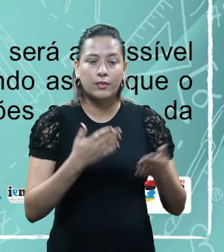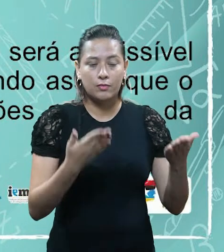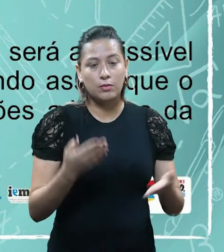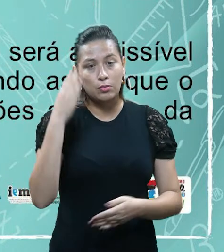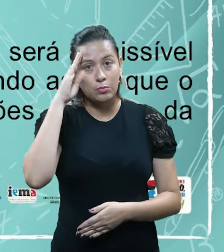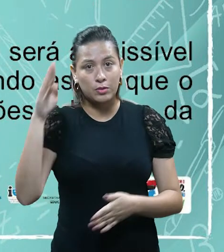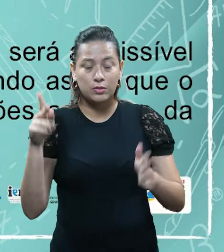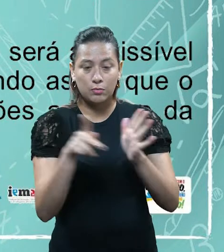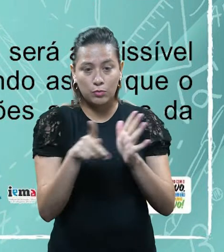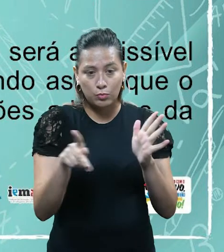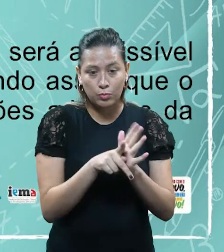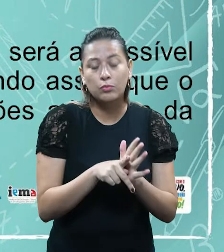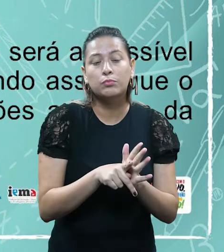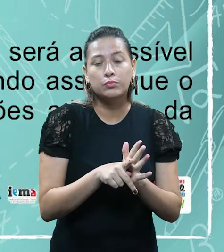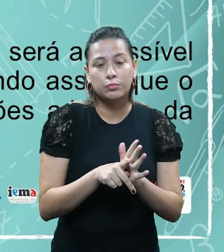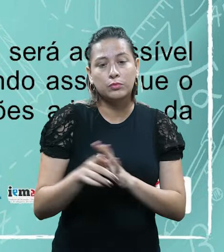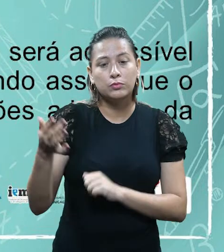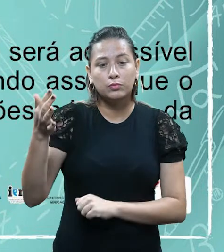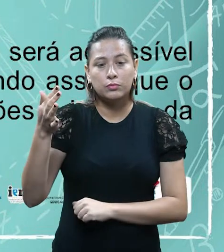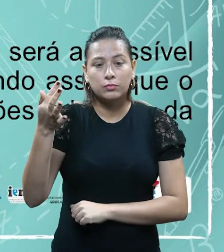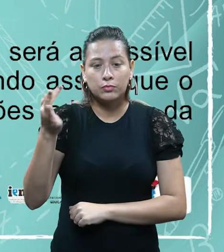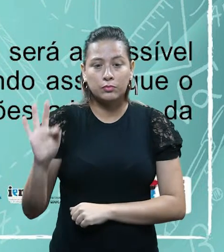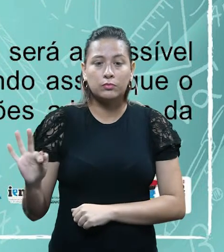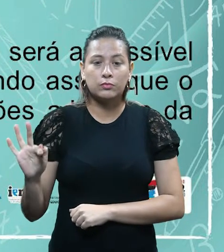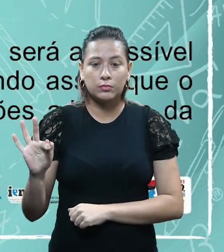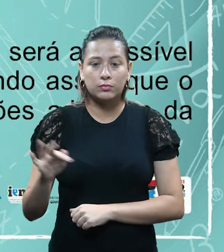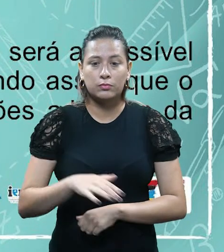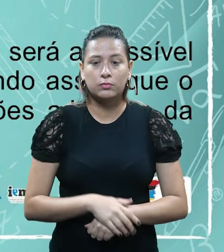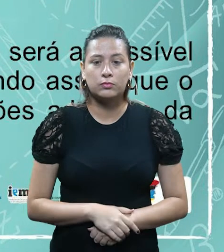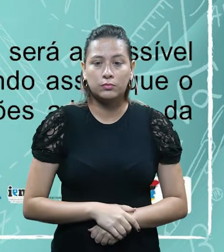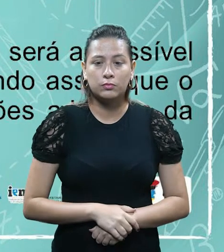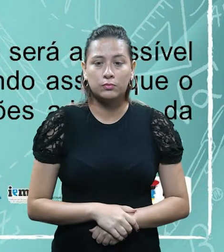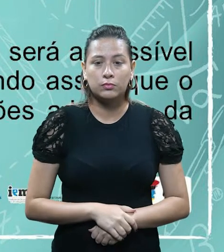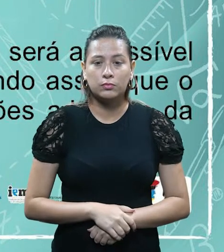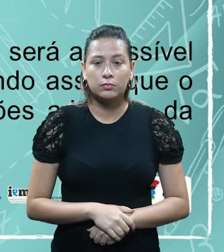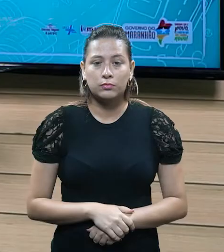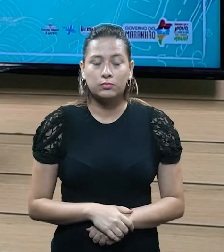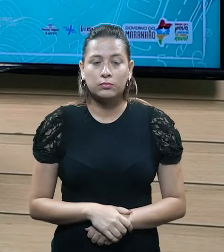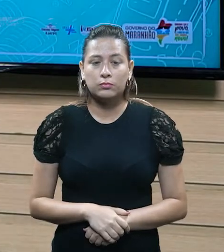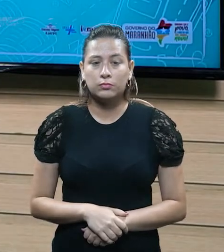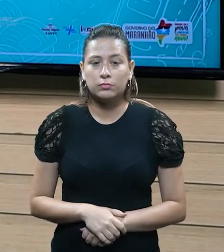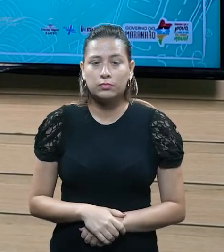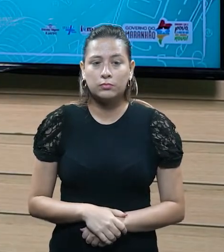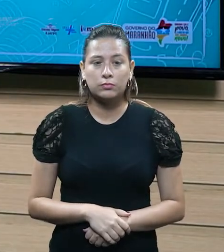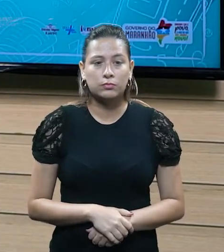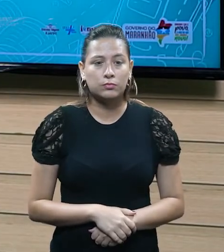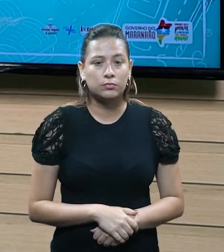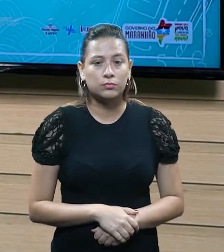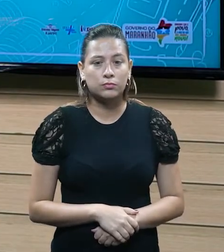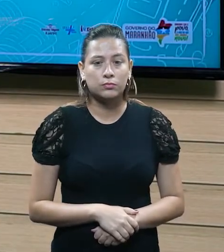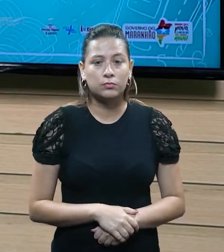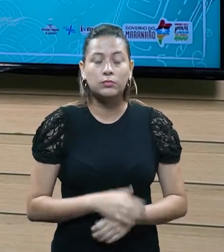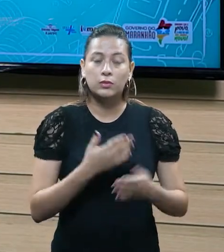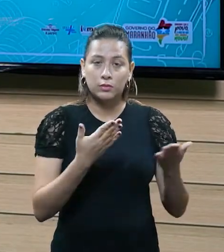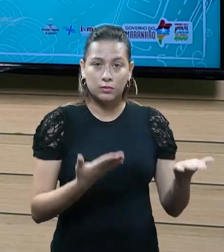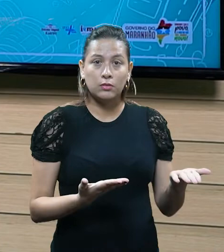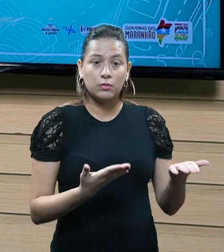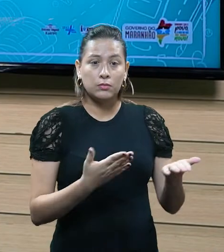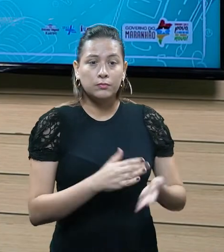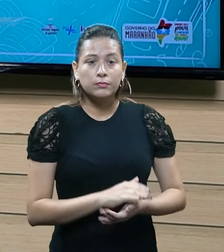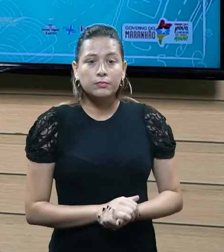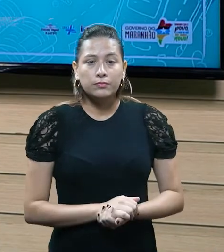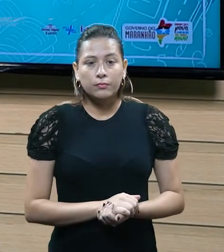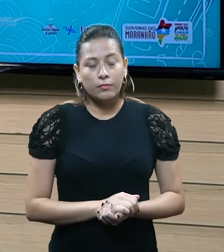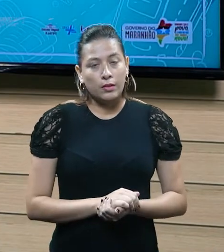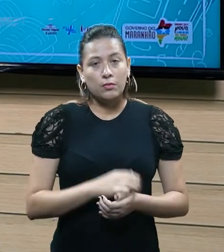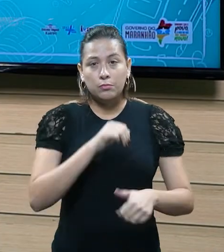seja abalado por modificações advindas de vontade do legislador infraconstitucional. Então, o legislador infraconstitucional, ele de fato não